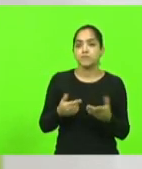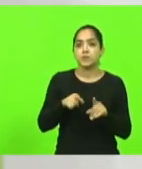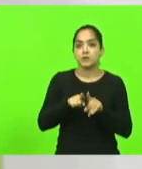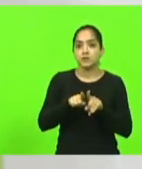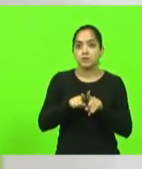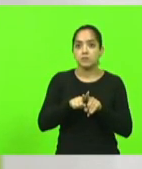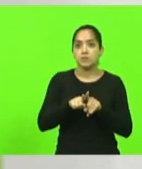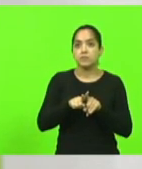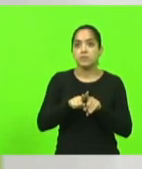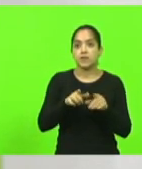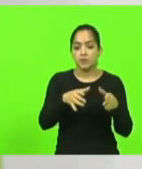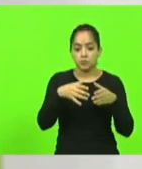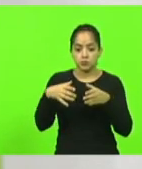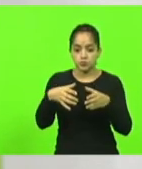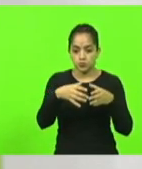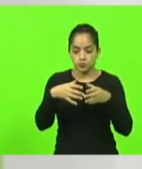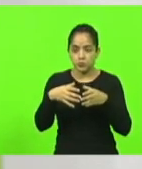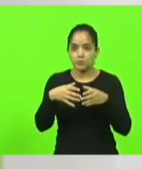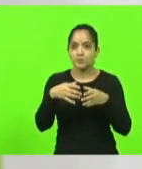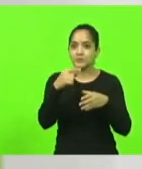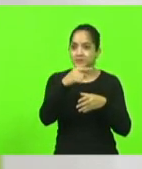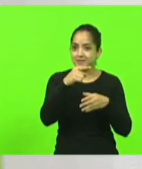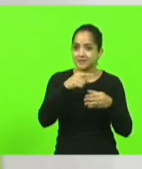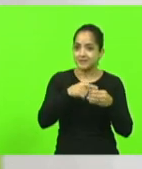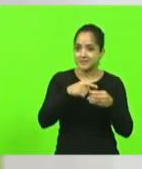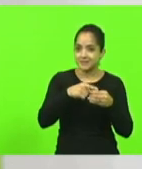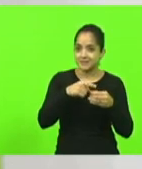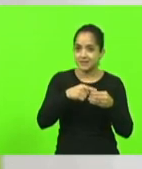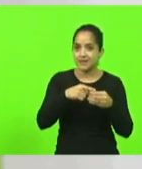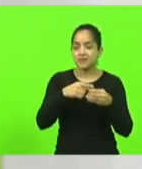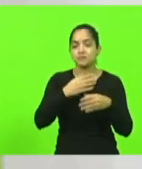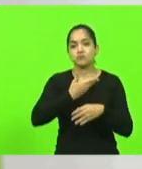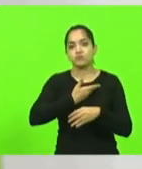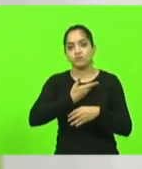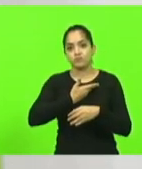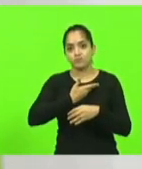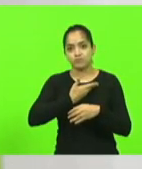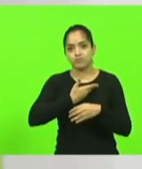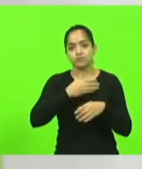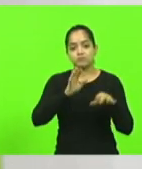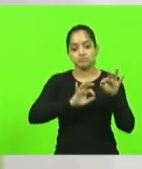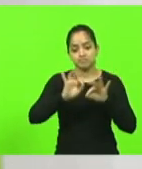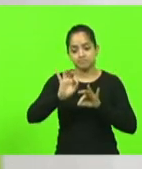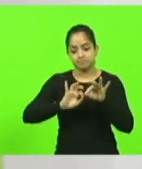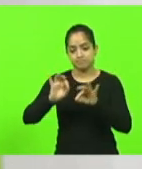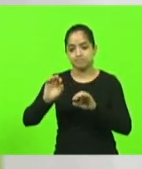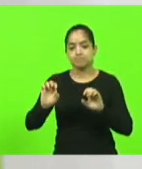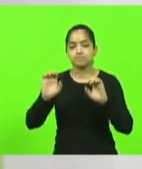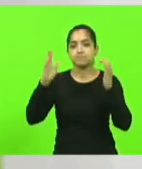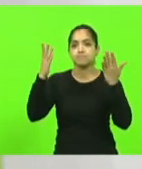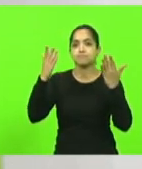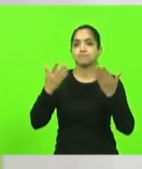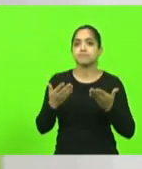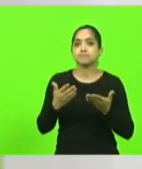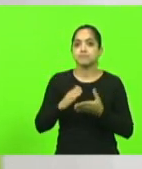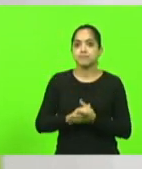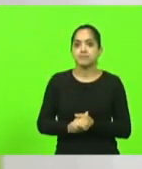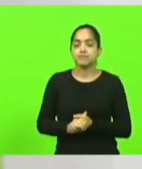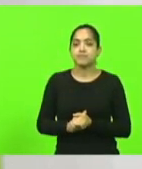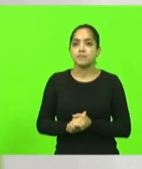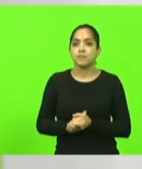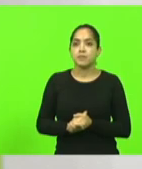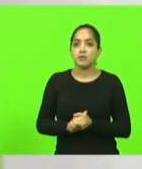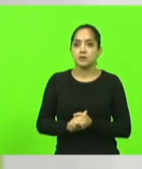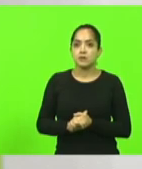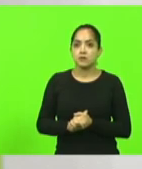aos grupos de Barra do Sul, das nossas amigas lá que estão ajudando a organizar o evento. Quero